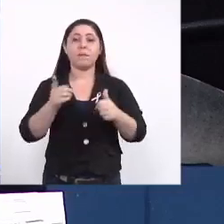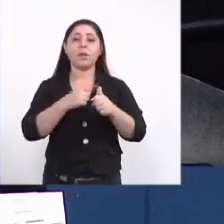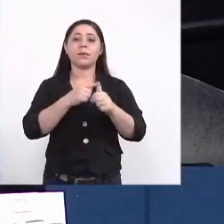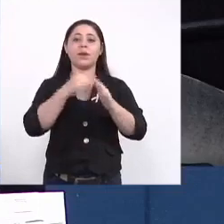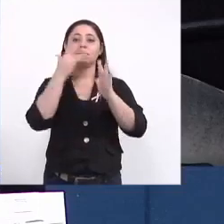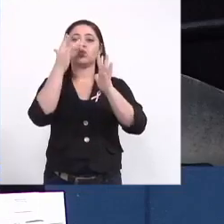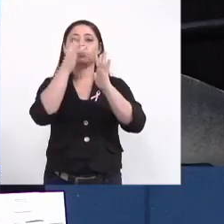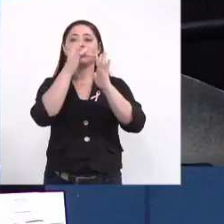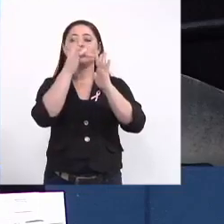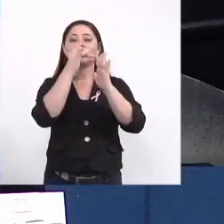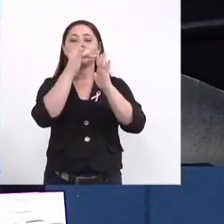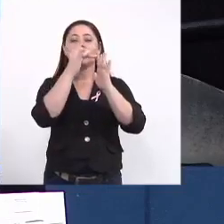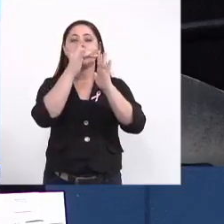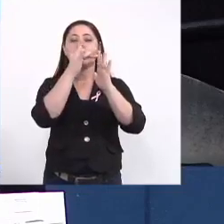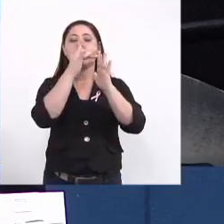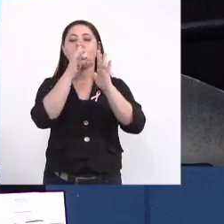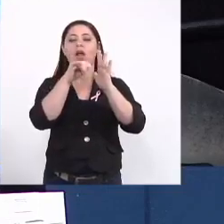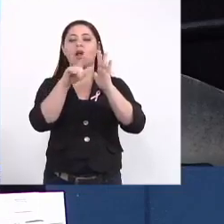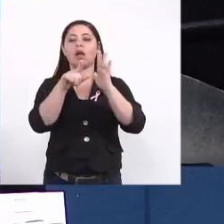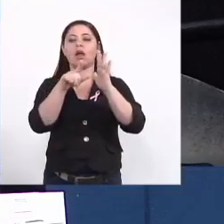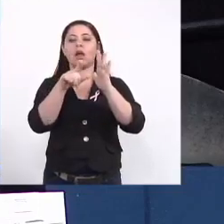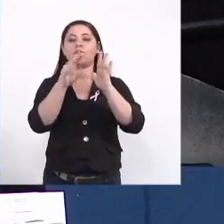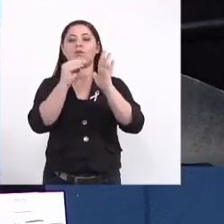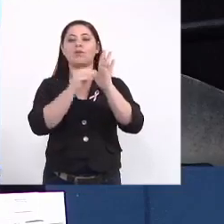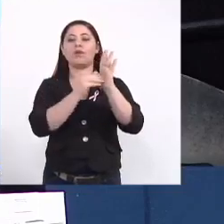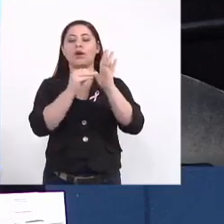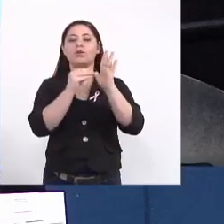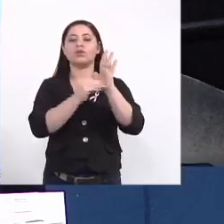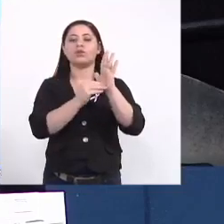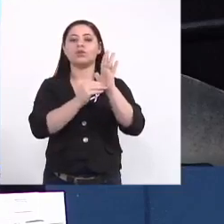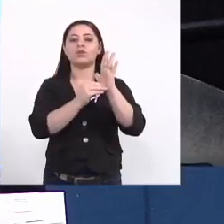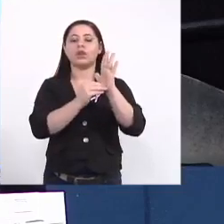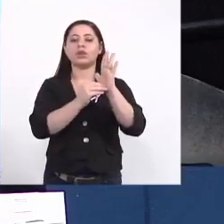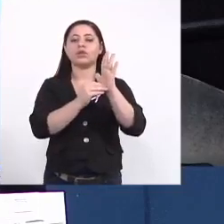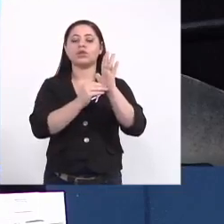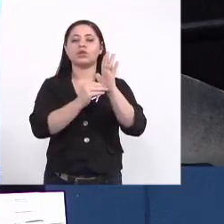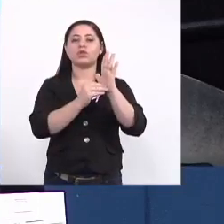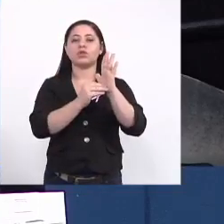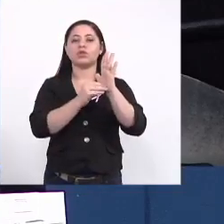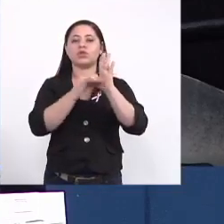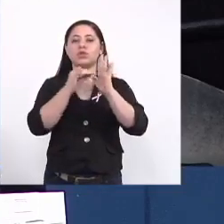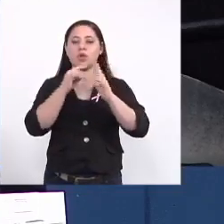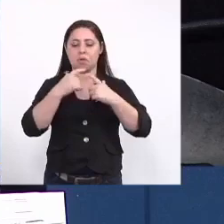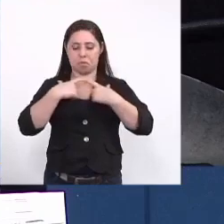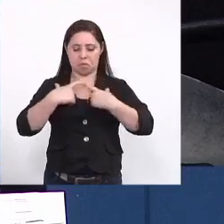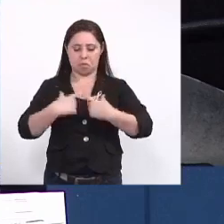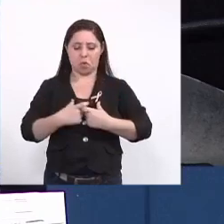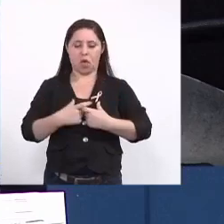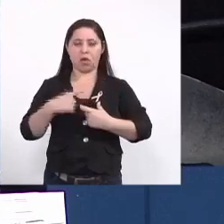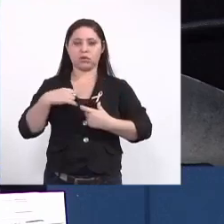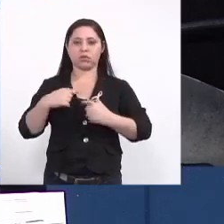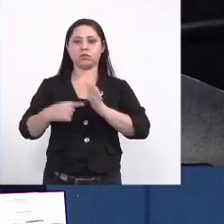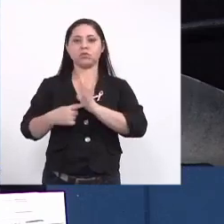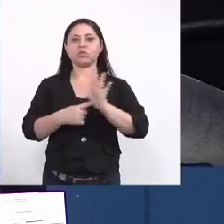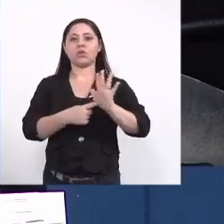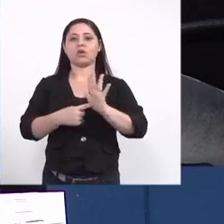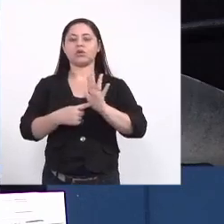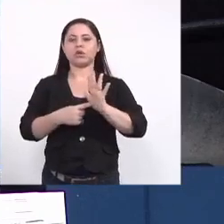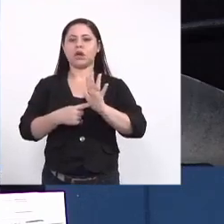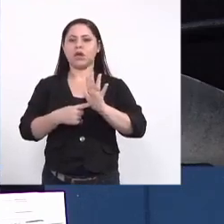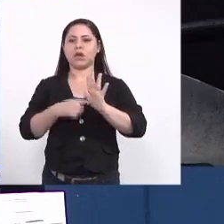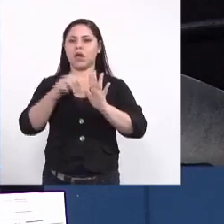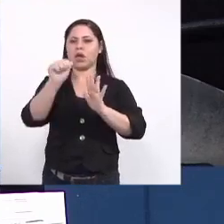encaminhamento foi a falta de identificação dos agentes de saúde que tem